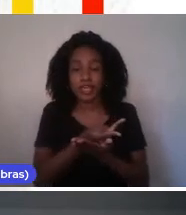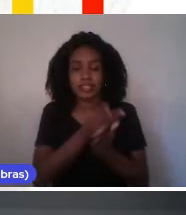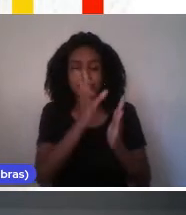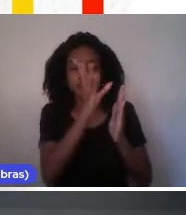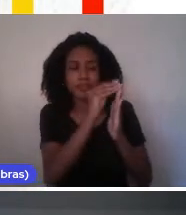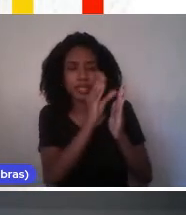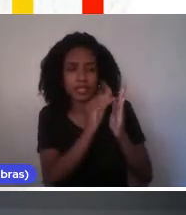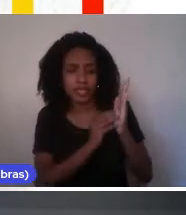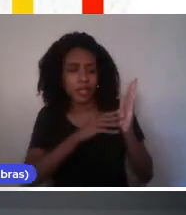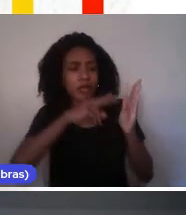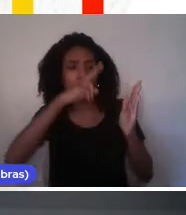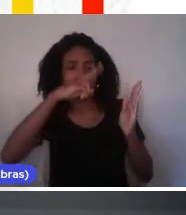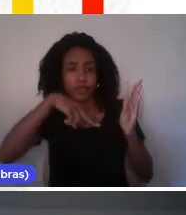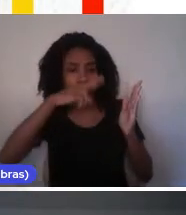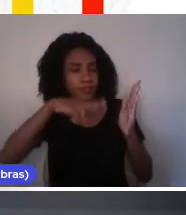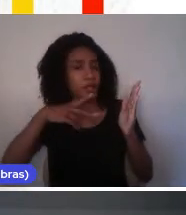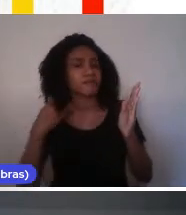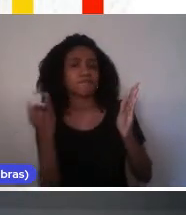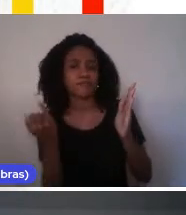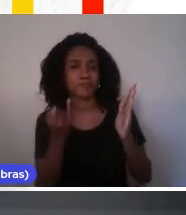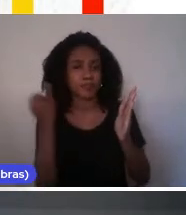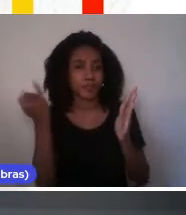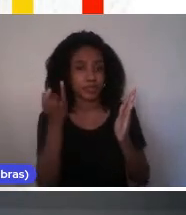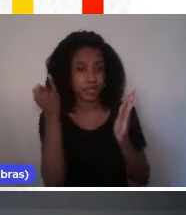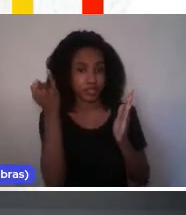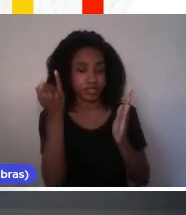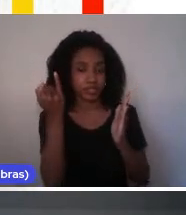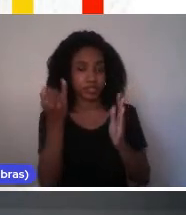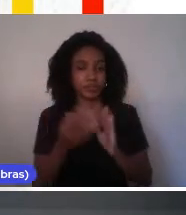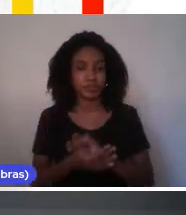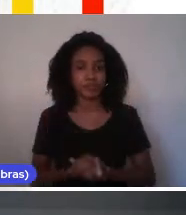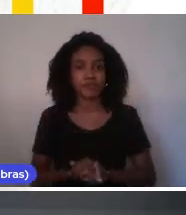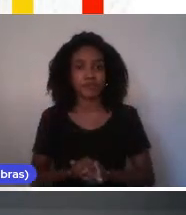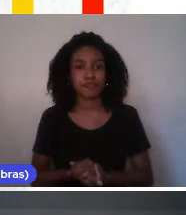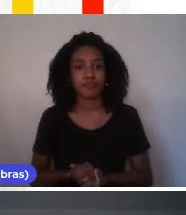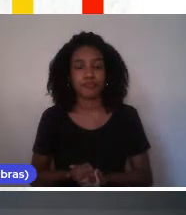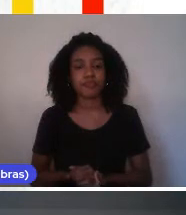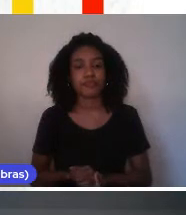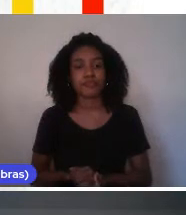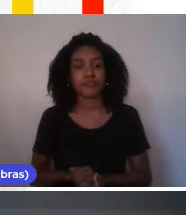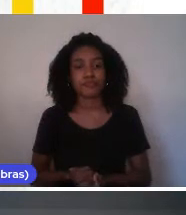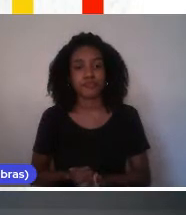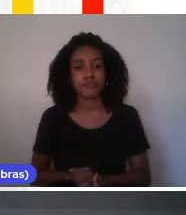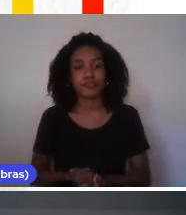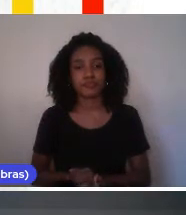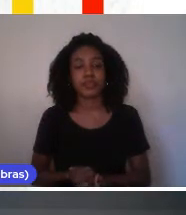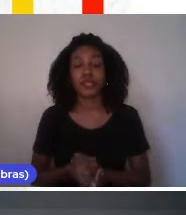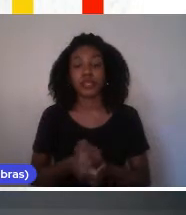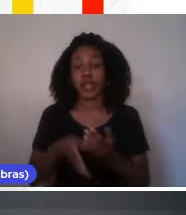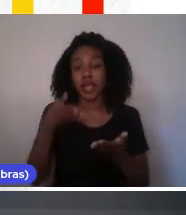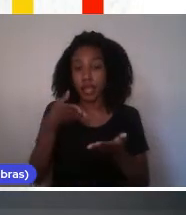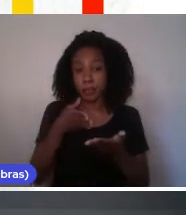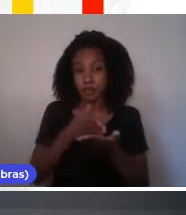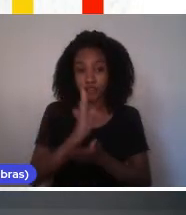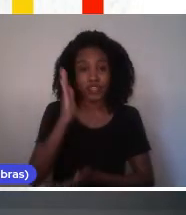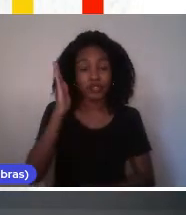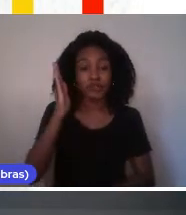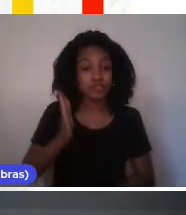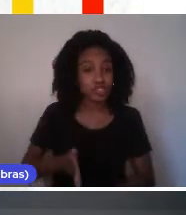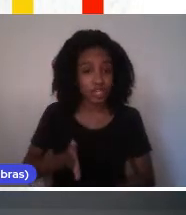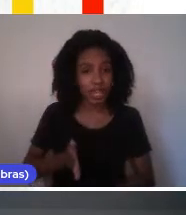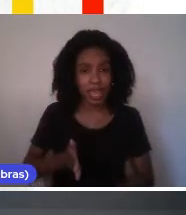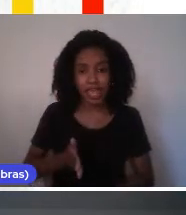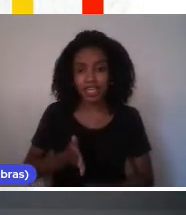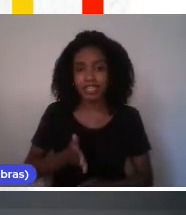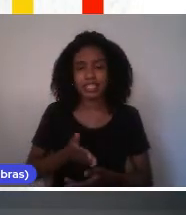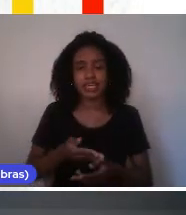material, que também é muito importante. A aprovação direta acontece sem necessidade